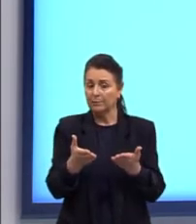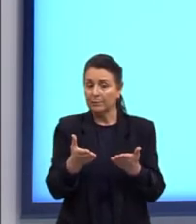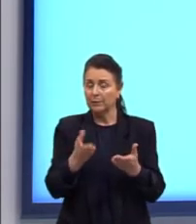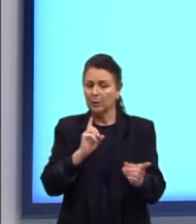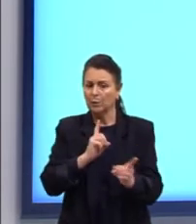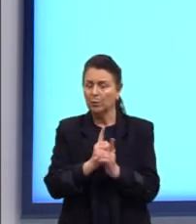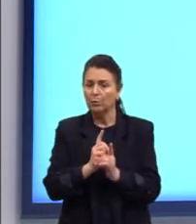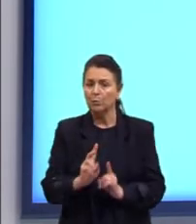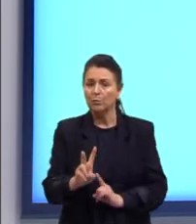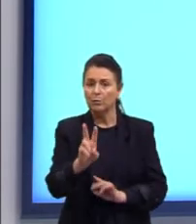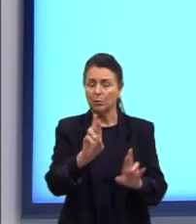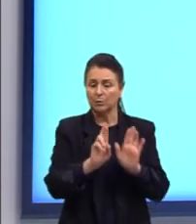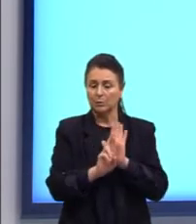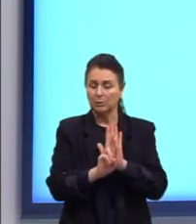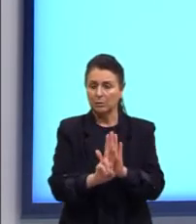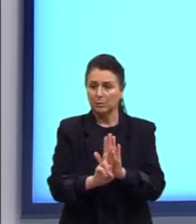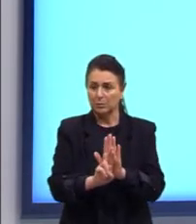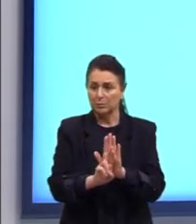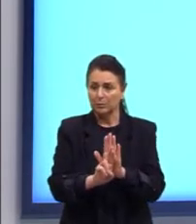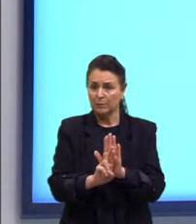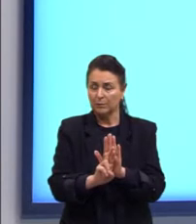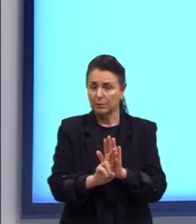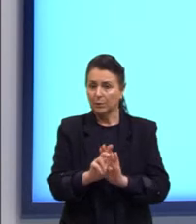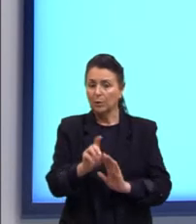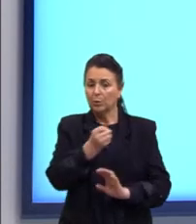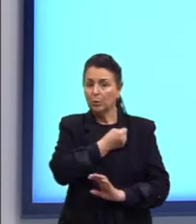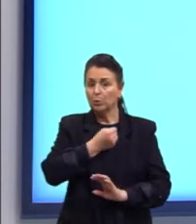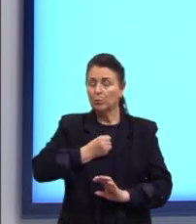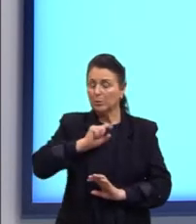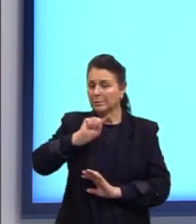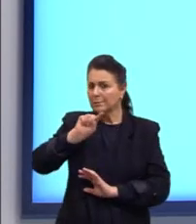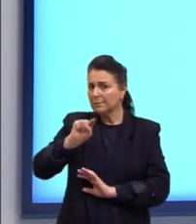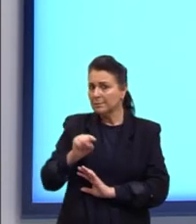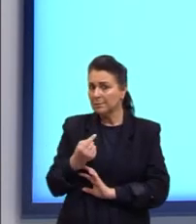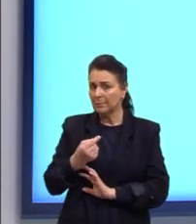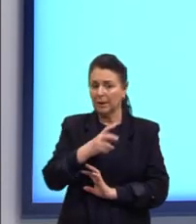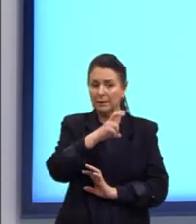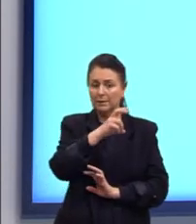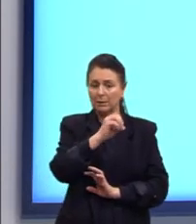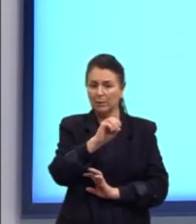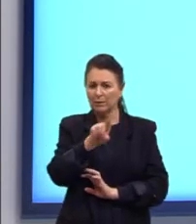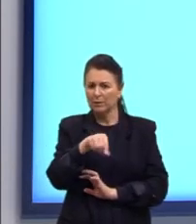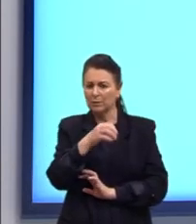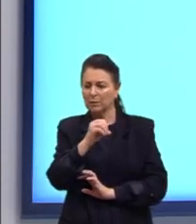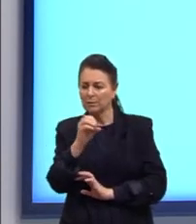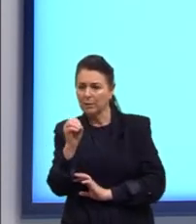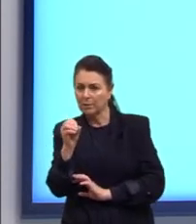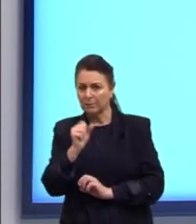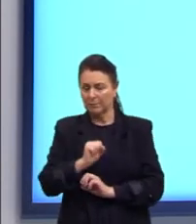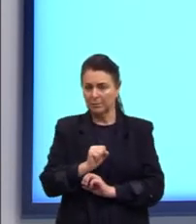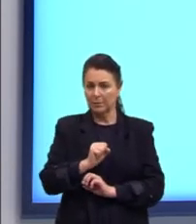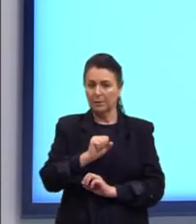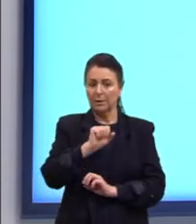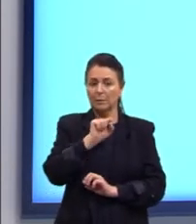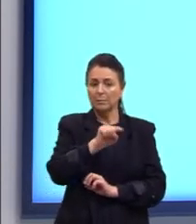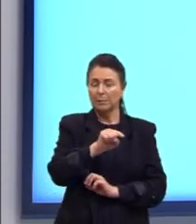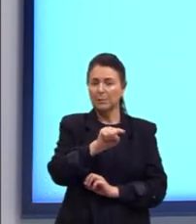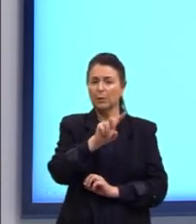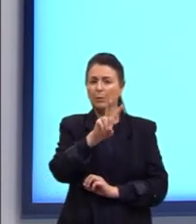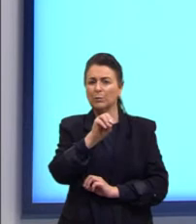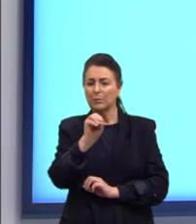representados ali com números decimais, né? 50,00$.200